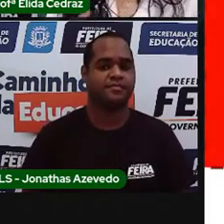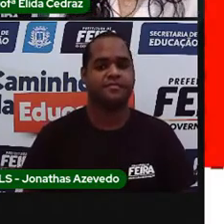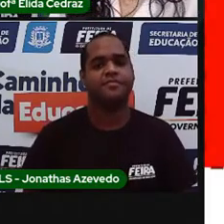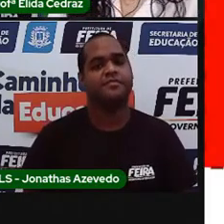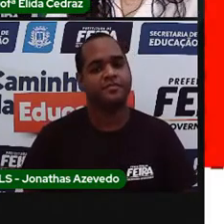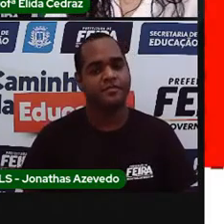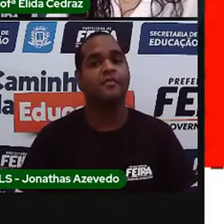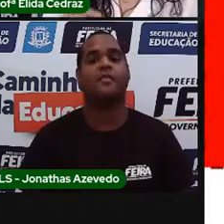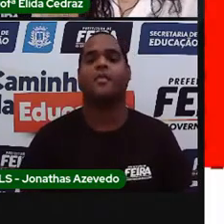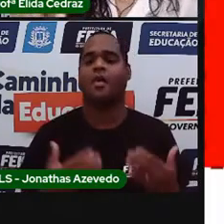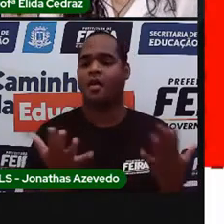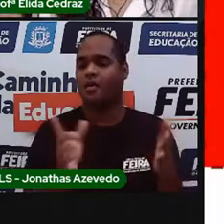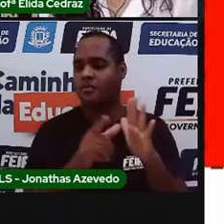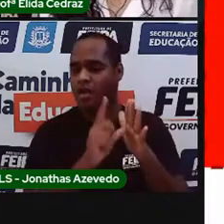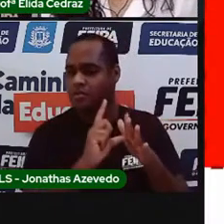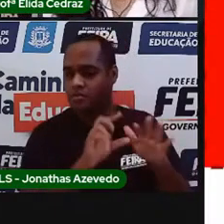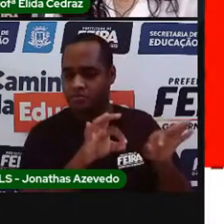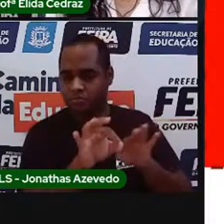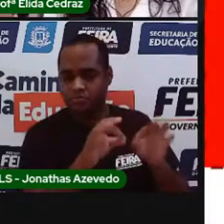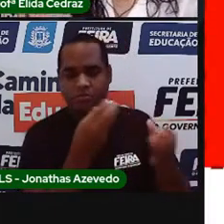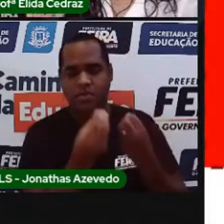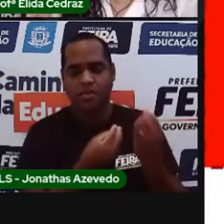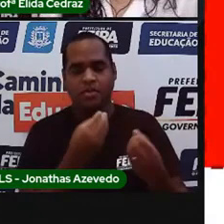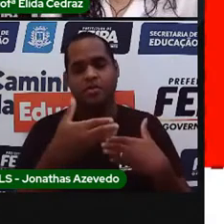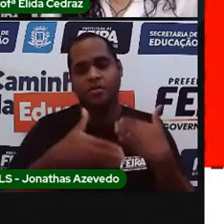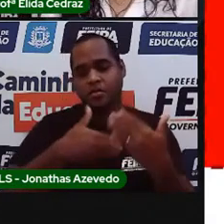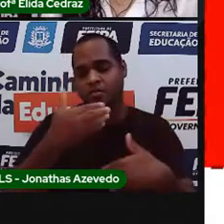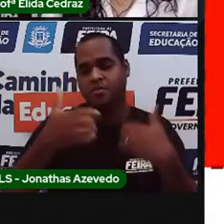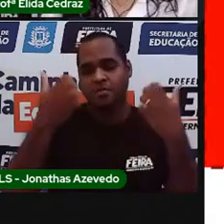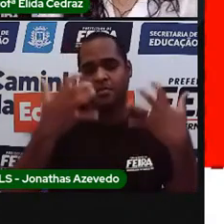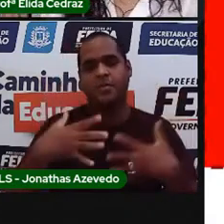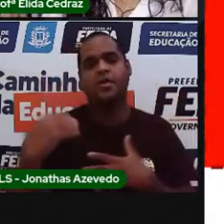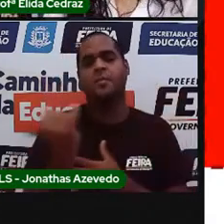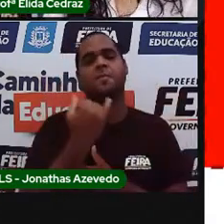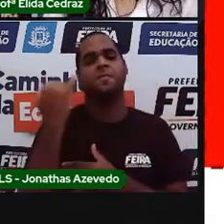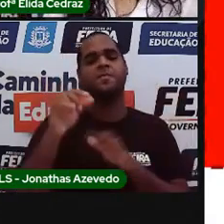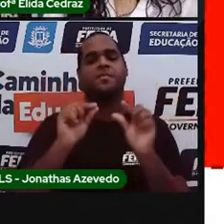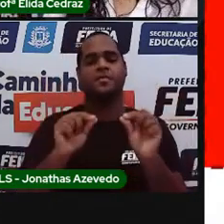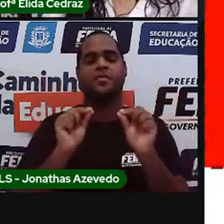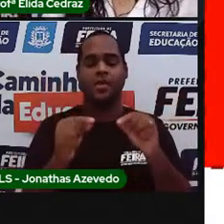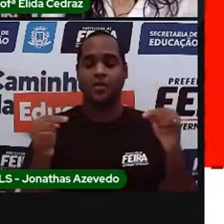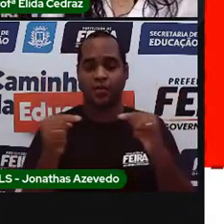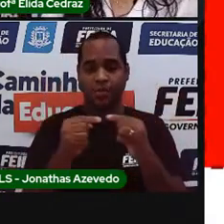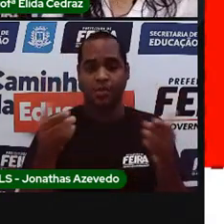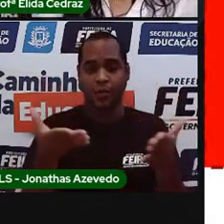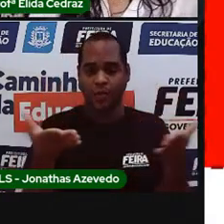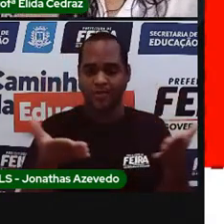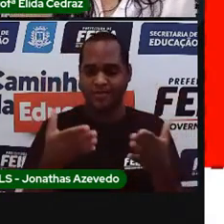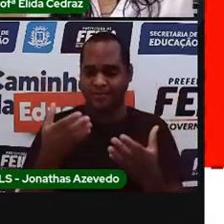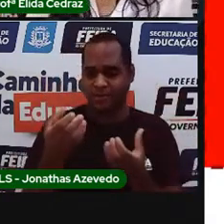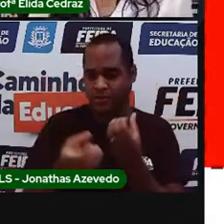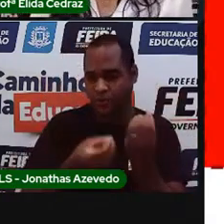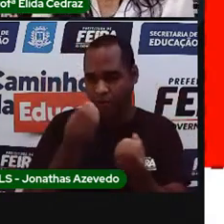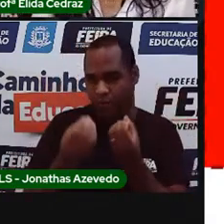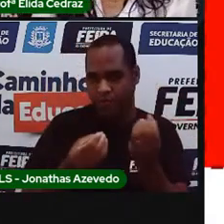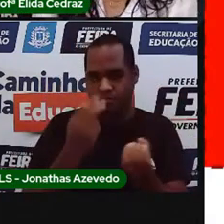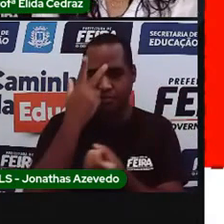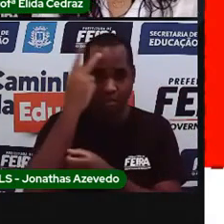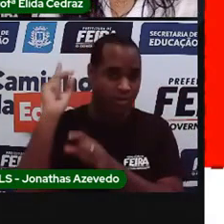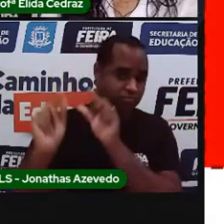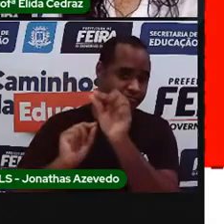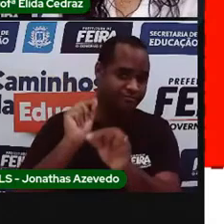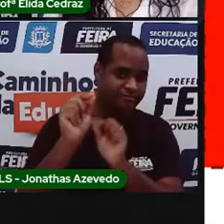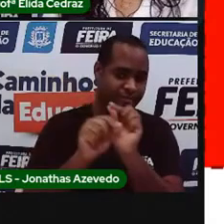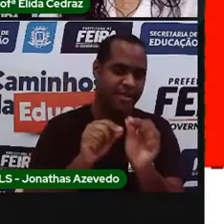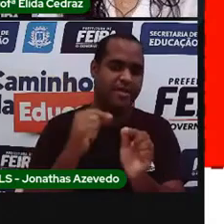Antes de conhecermos algumas das tradições que foram reservadas e preservadas até os dias de hoje por outras pessoas,